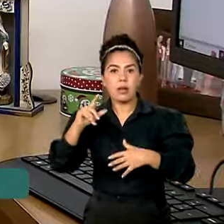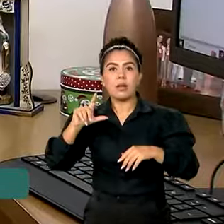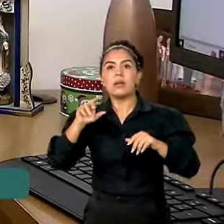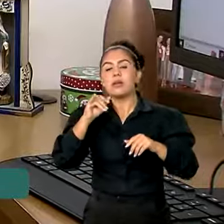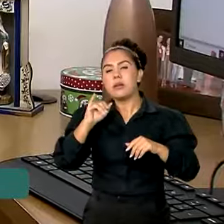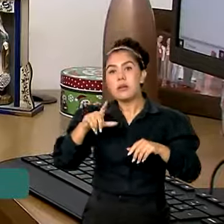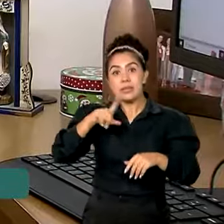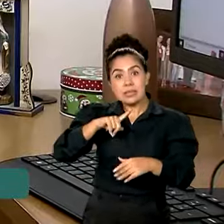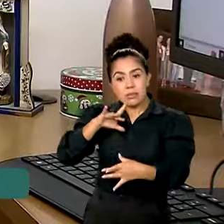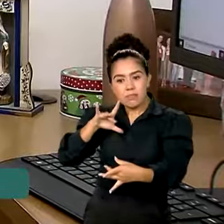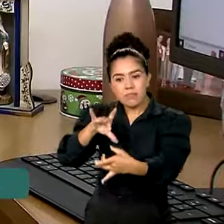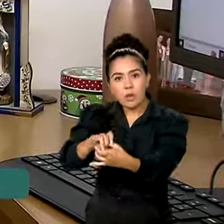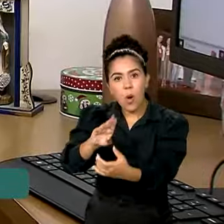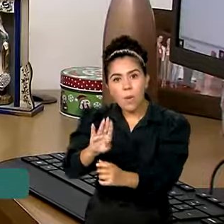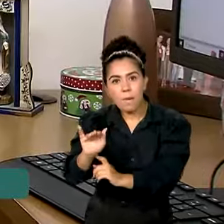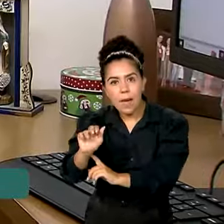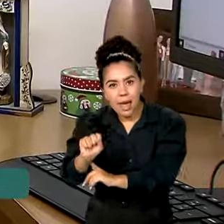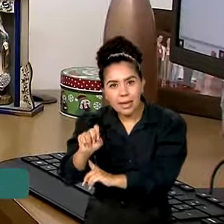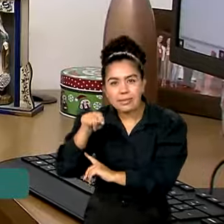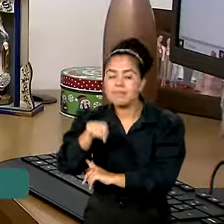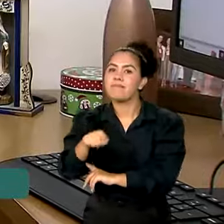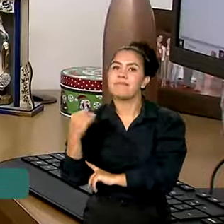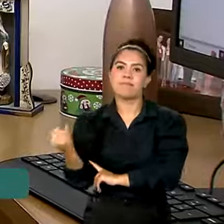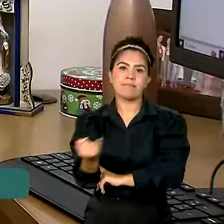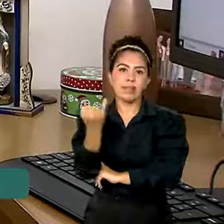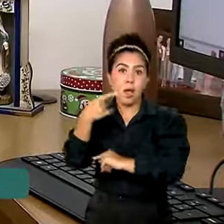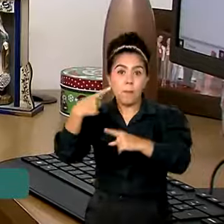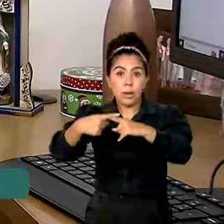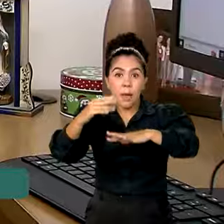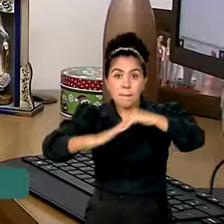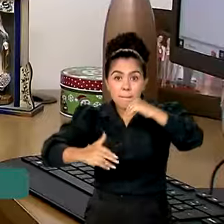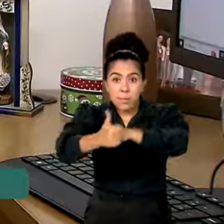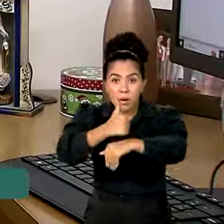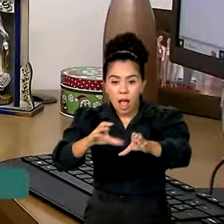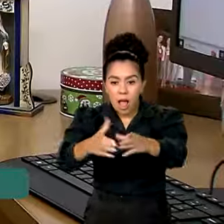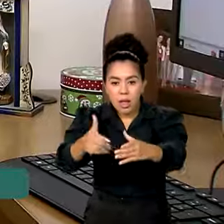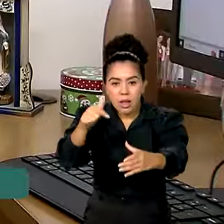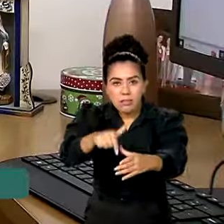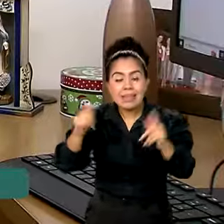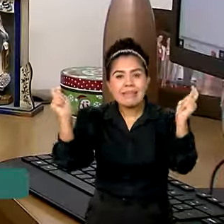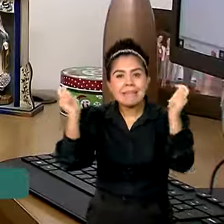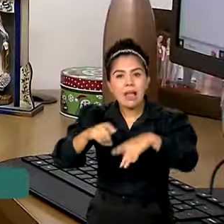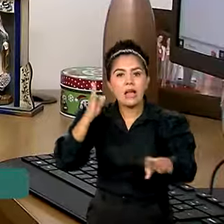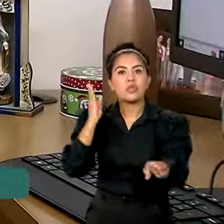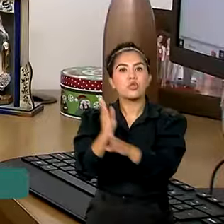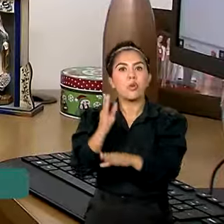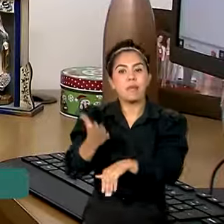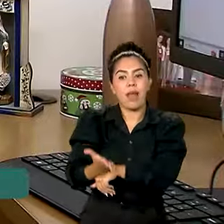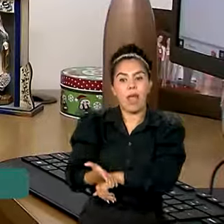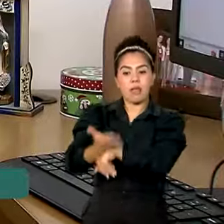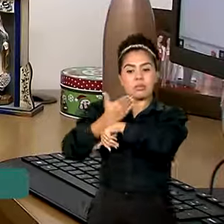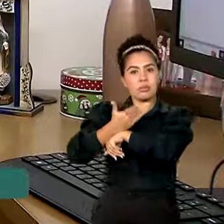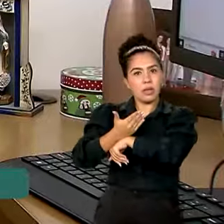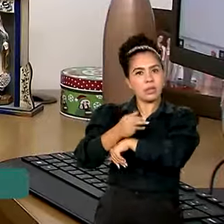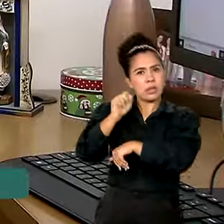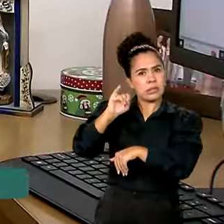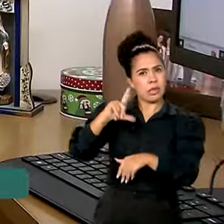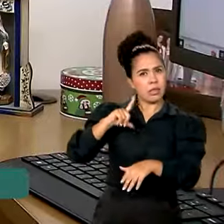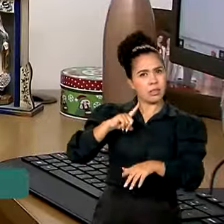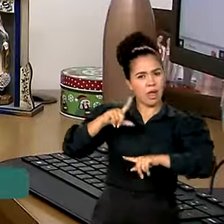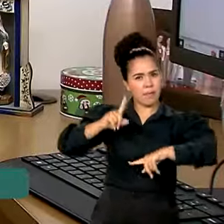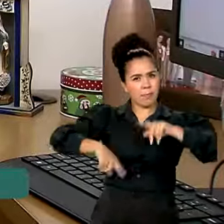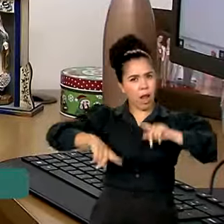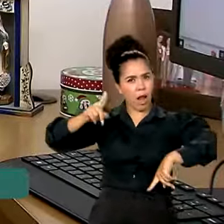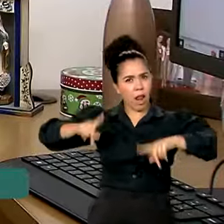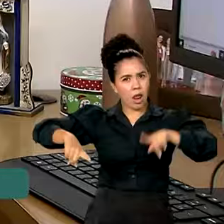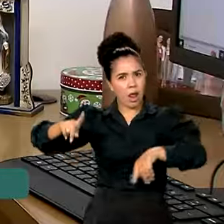básica de saúde é muito importante, porque essa equipe vai poder detectar precocemente uma alteração na glicemia e seguir